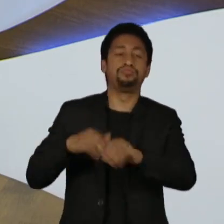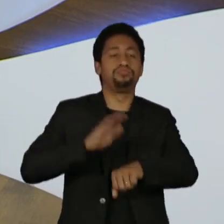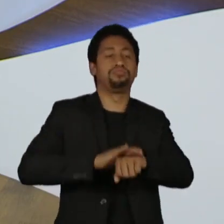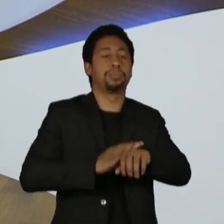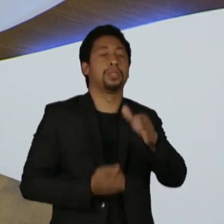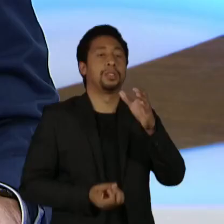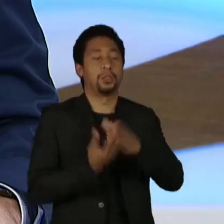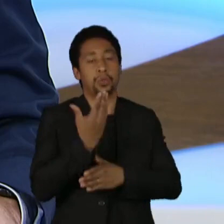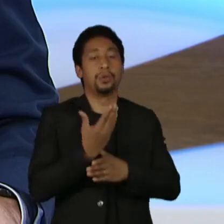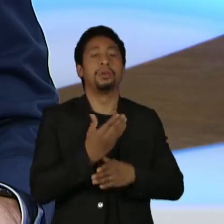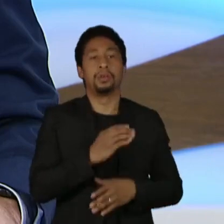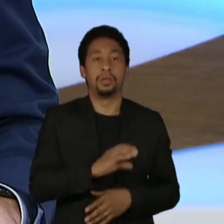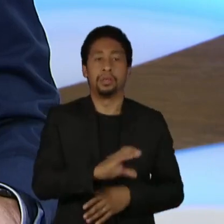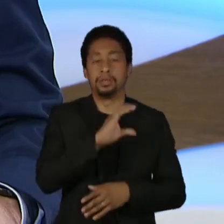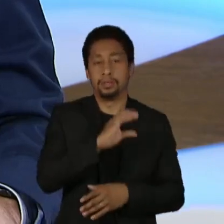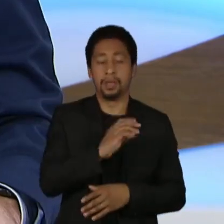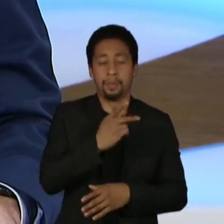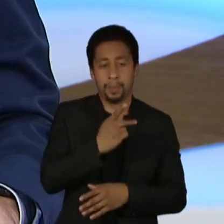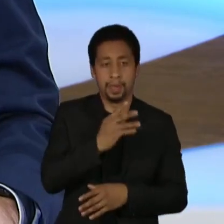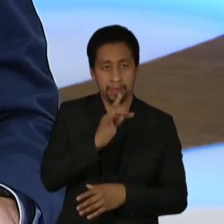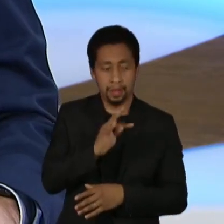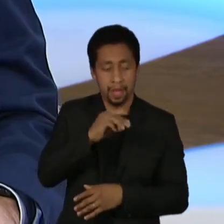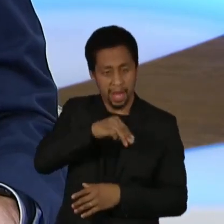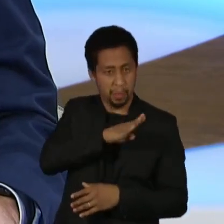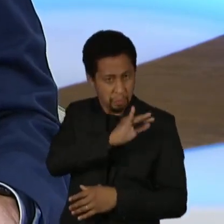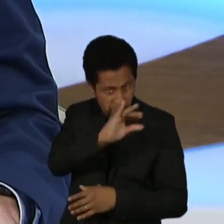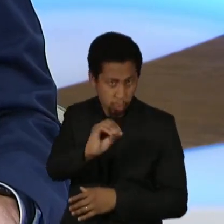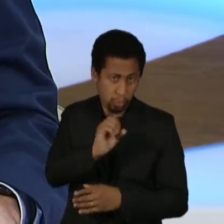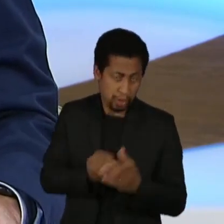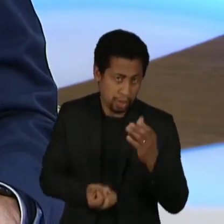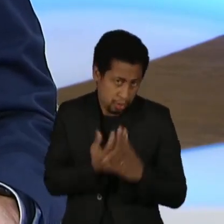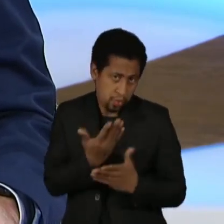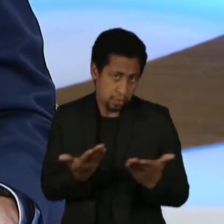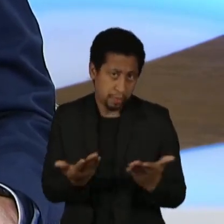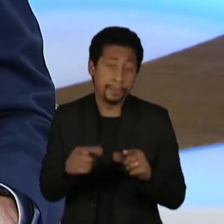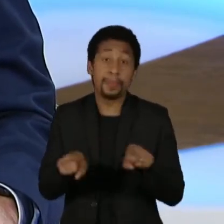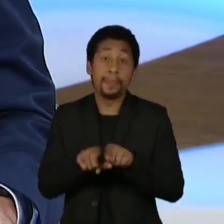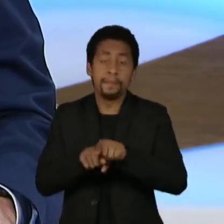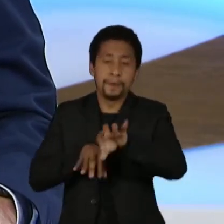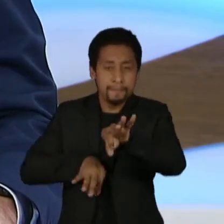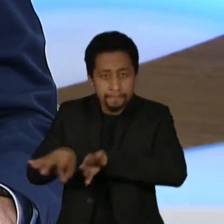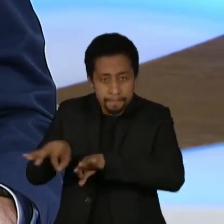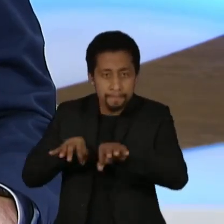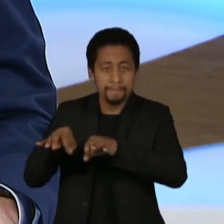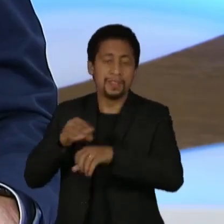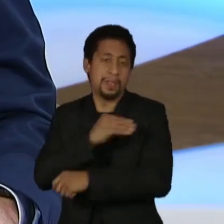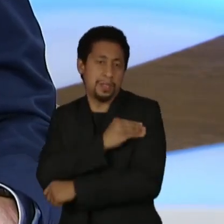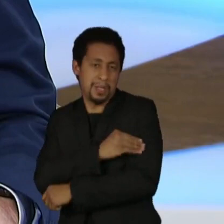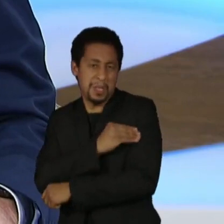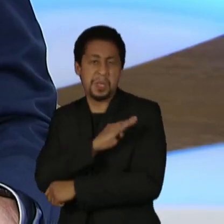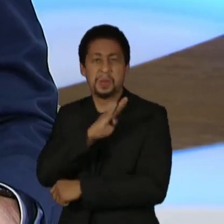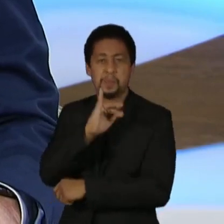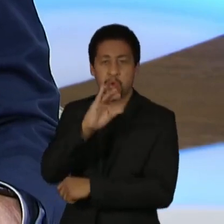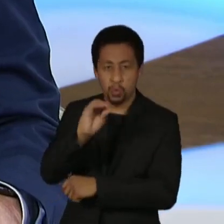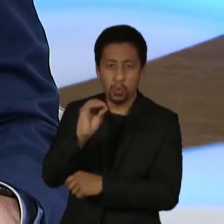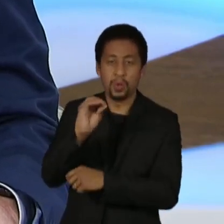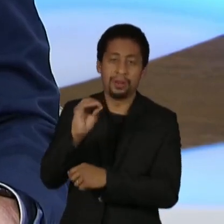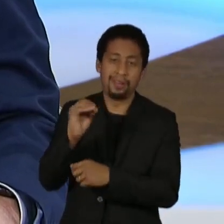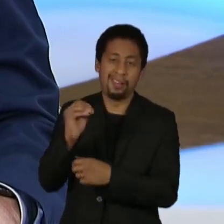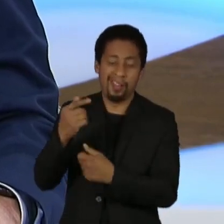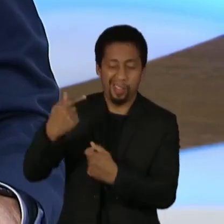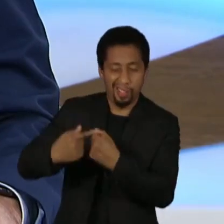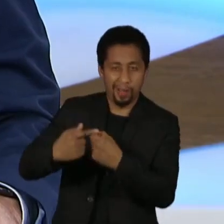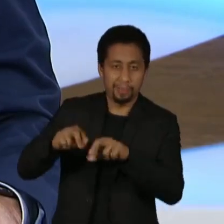regulamentou o uso de transgênicos no Brasil. Foi o presidente Lula, por exemplo, que criou o Programa Nacional do Biodísio, dando competitividade aos